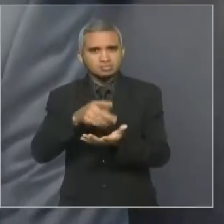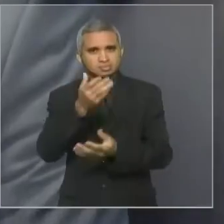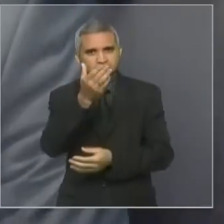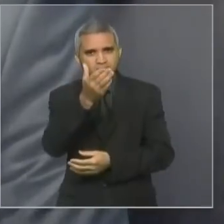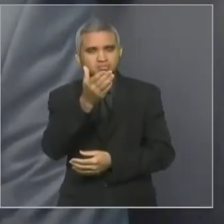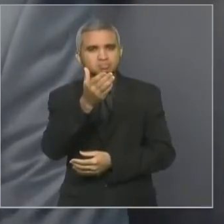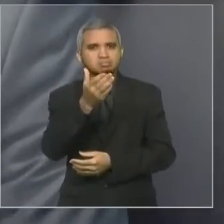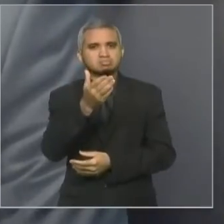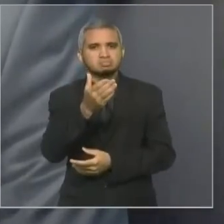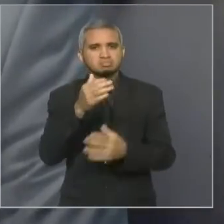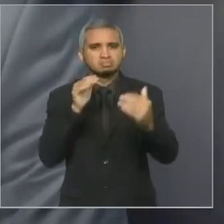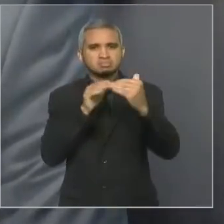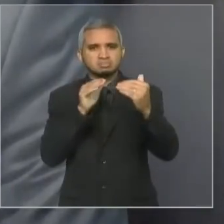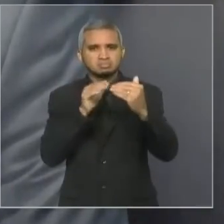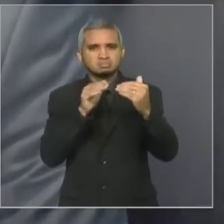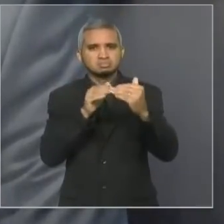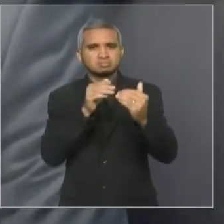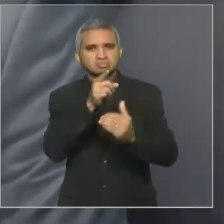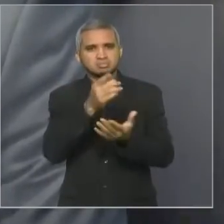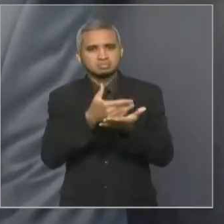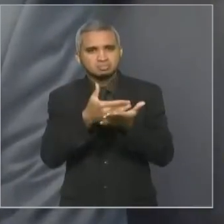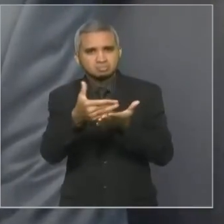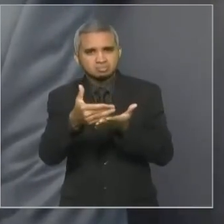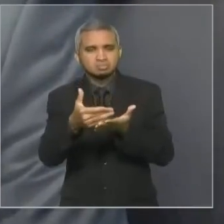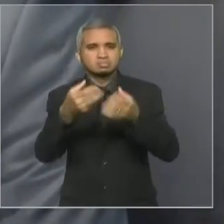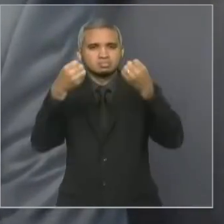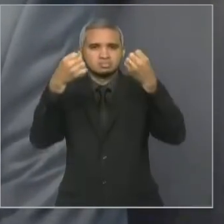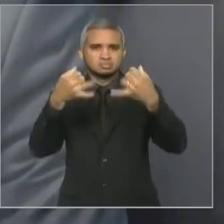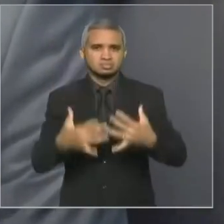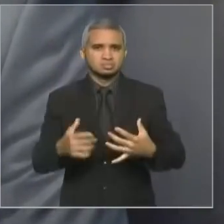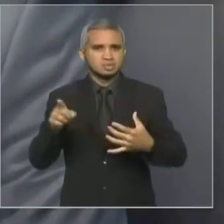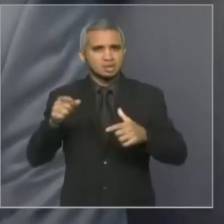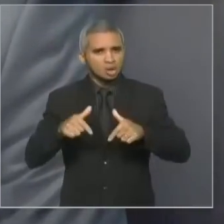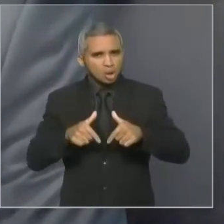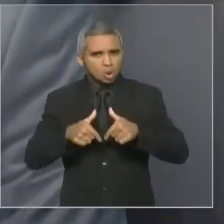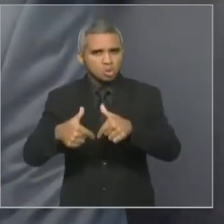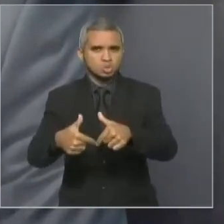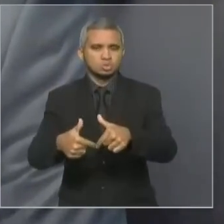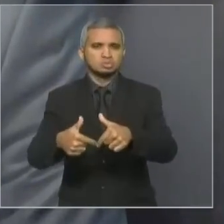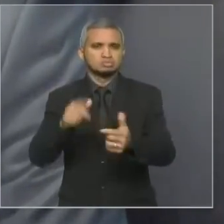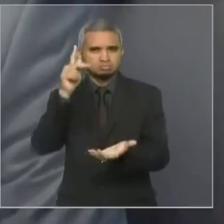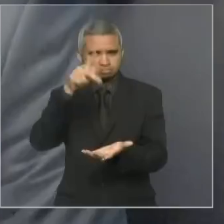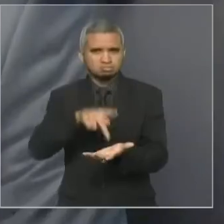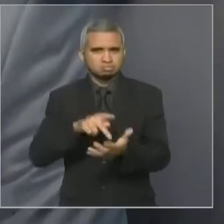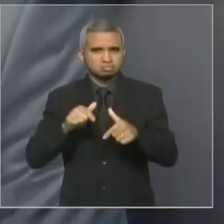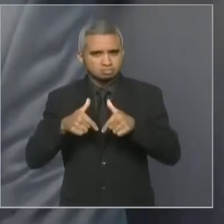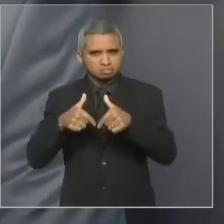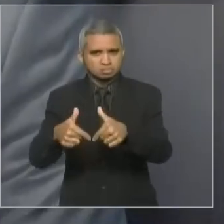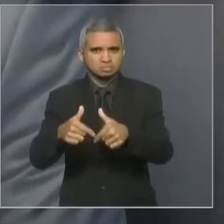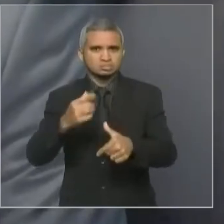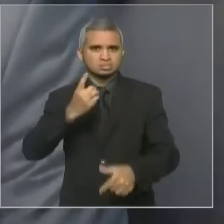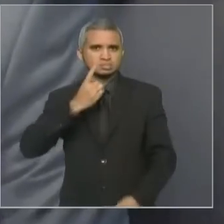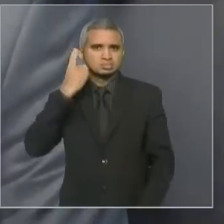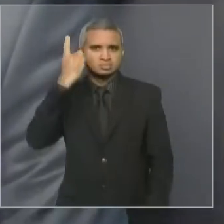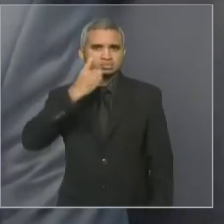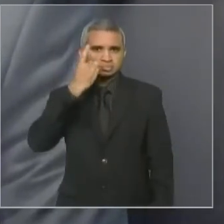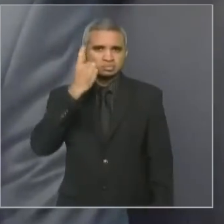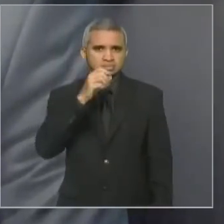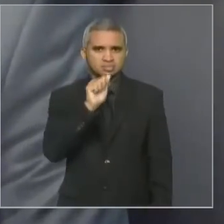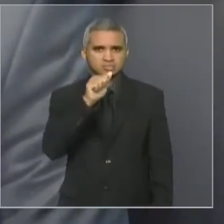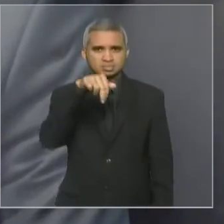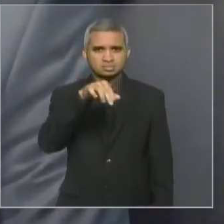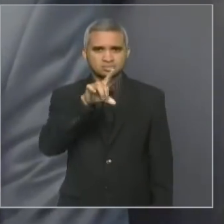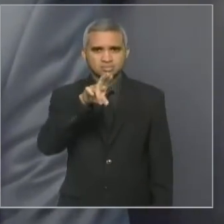vosso discurso falando sobre esta luta e a digna luta da deputada André Rezende e eu me